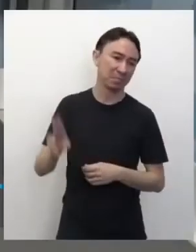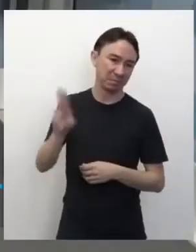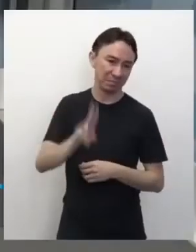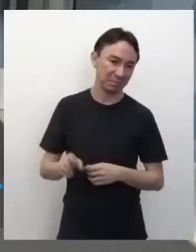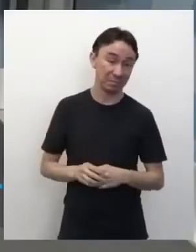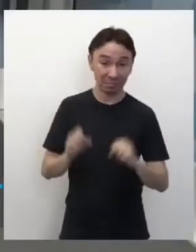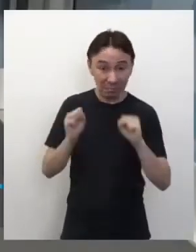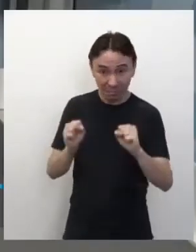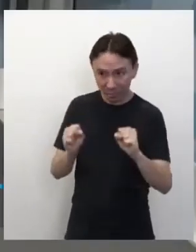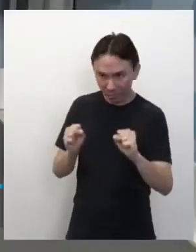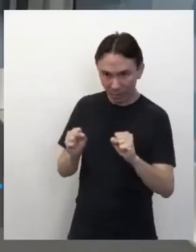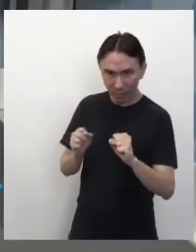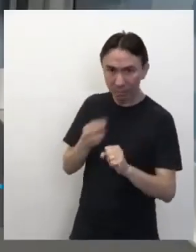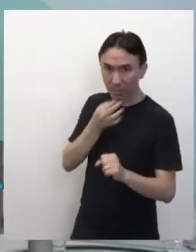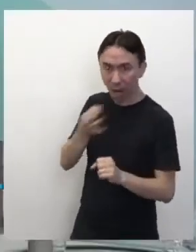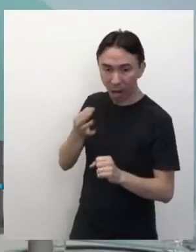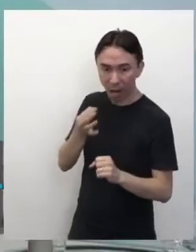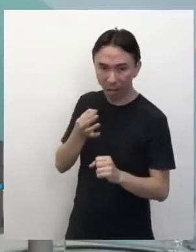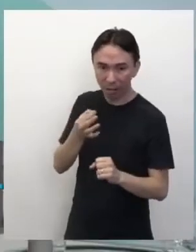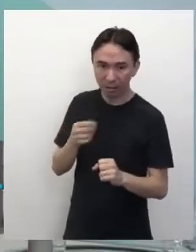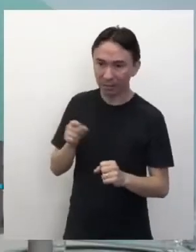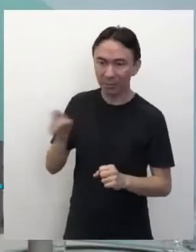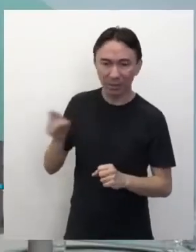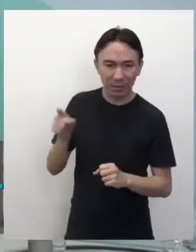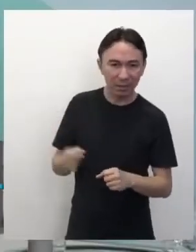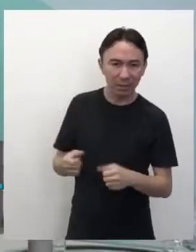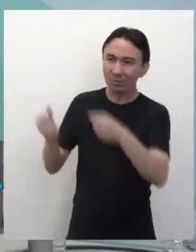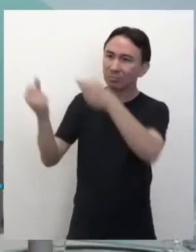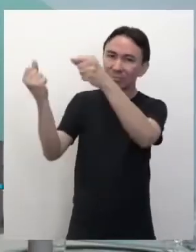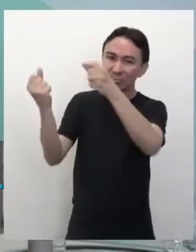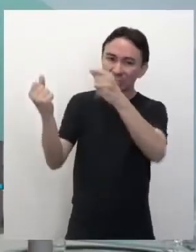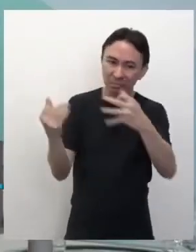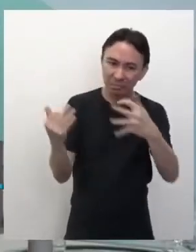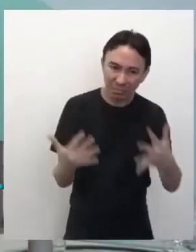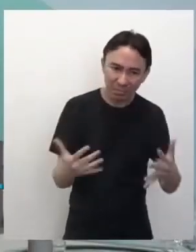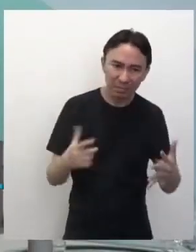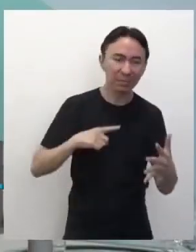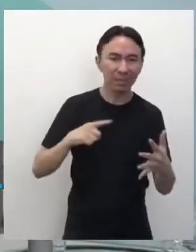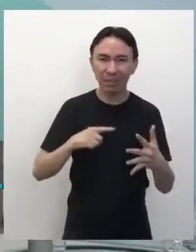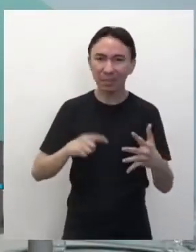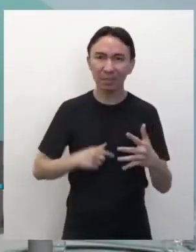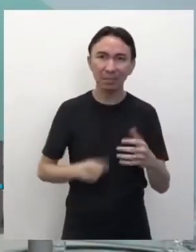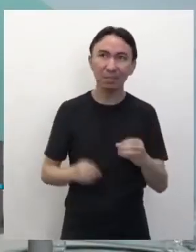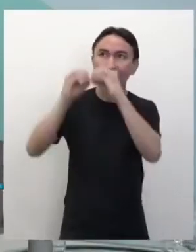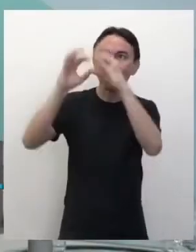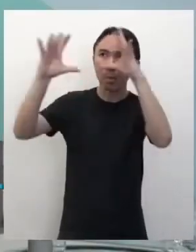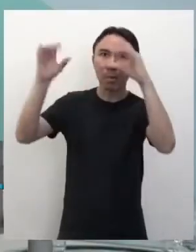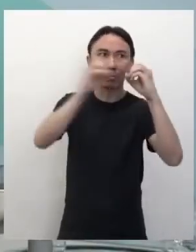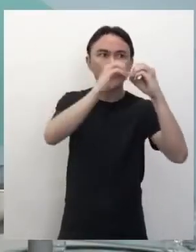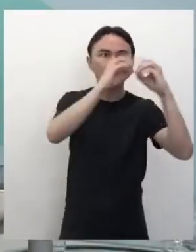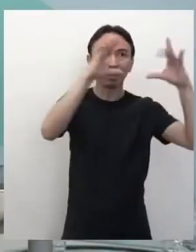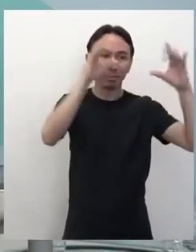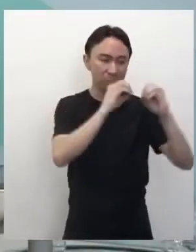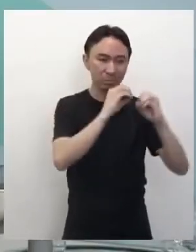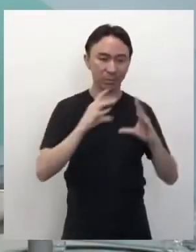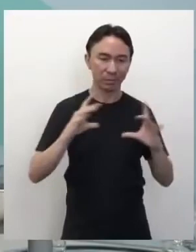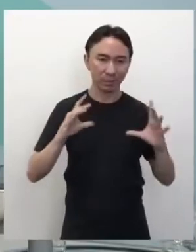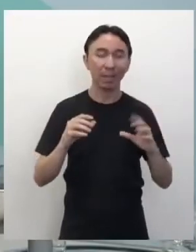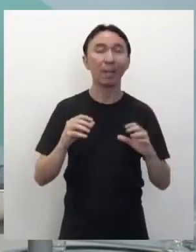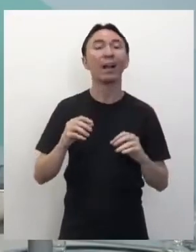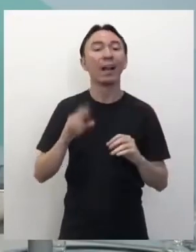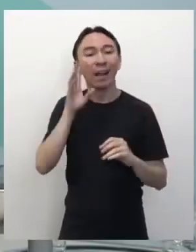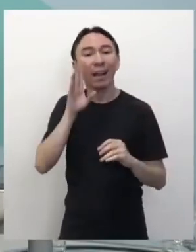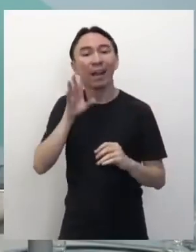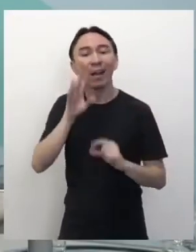Lani? Pode, pode. Do jeito que você colocou aí, com esses balõezinhos, eu achei que ficou bem legal também. Dá para trabalhar a